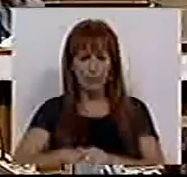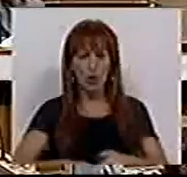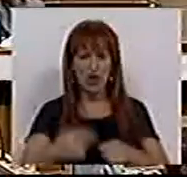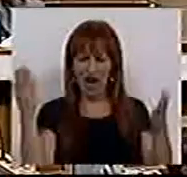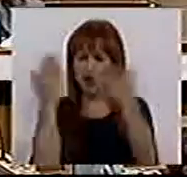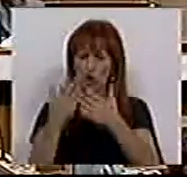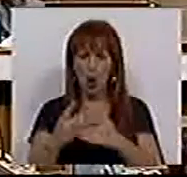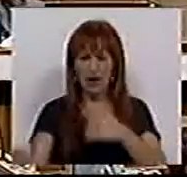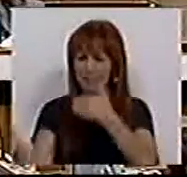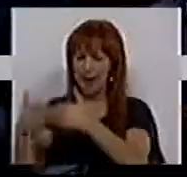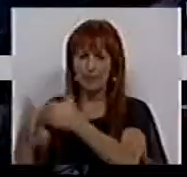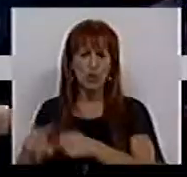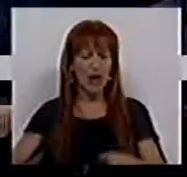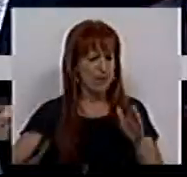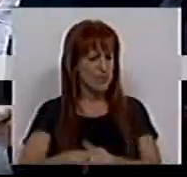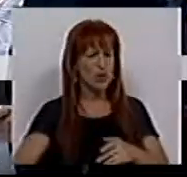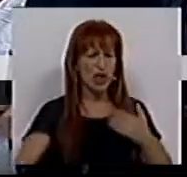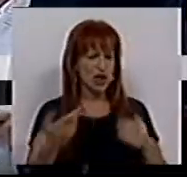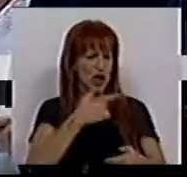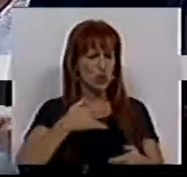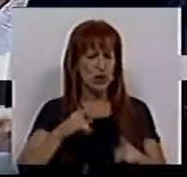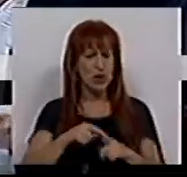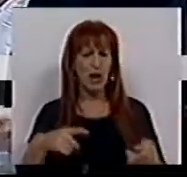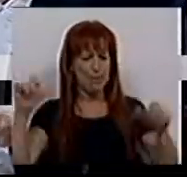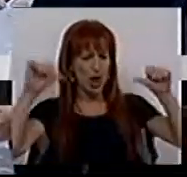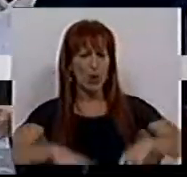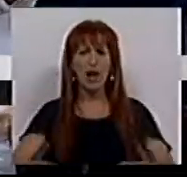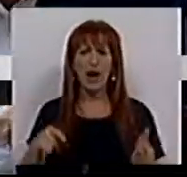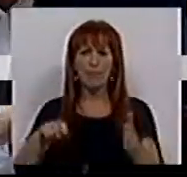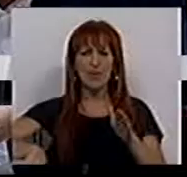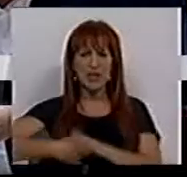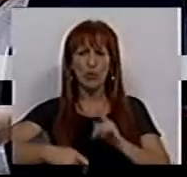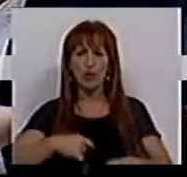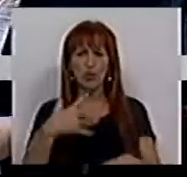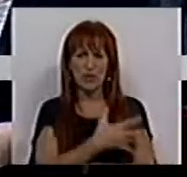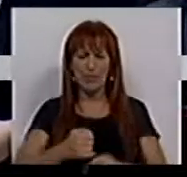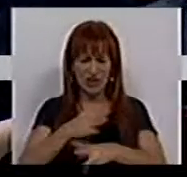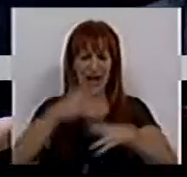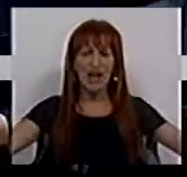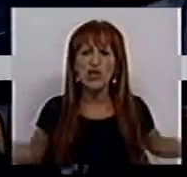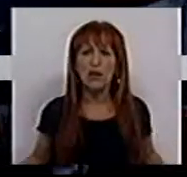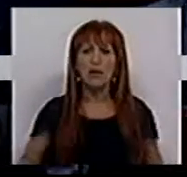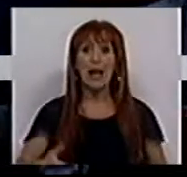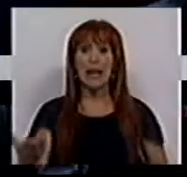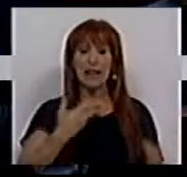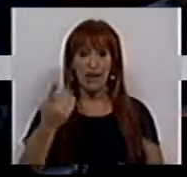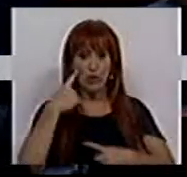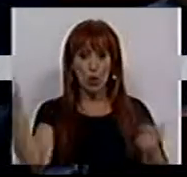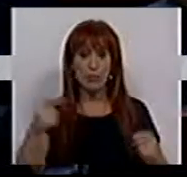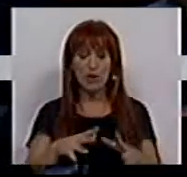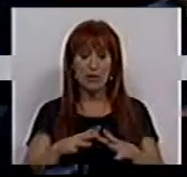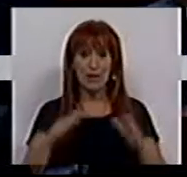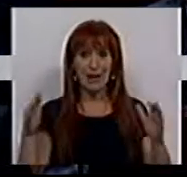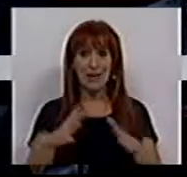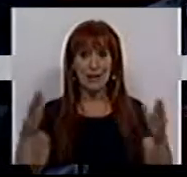das escolas que encerram, é a pressão da saúde que piora, é a pressão do desemprego que cresce. Há dívida pública que